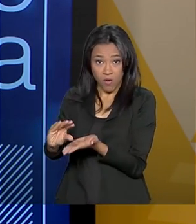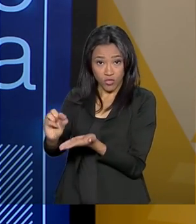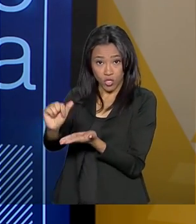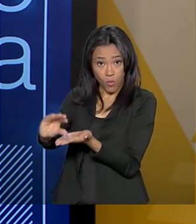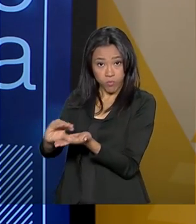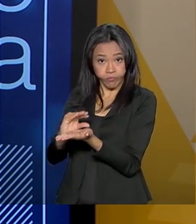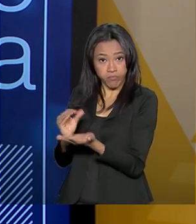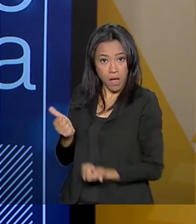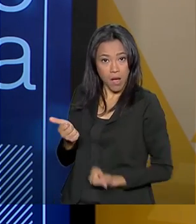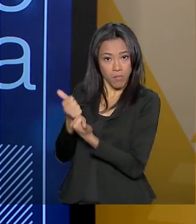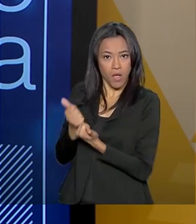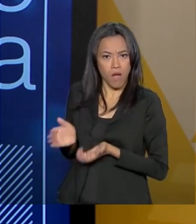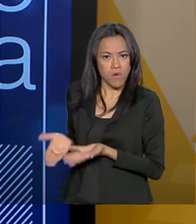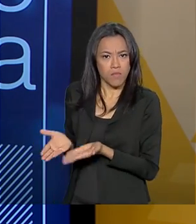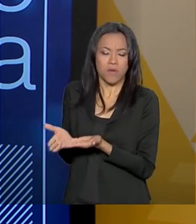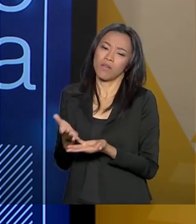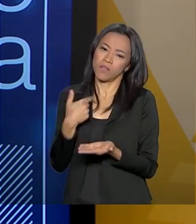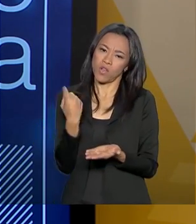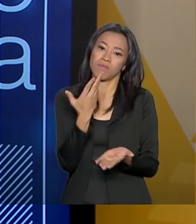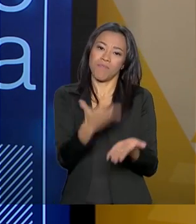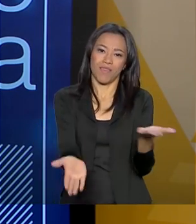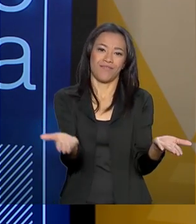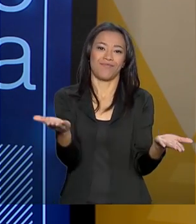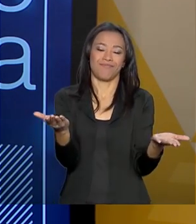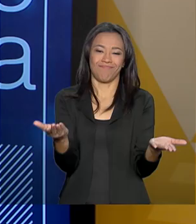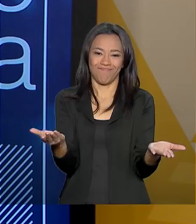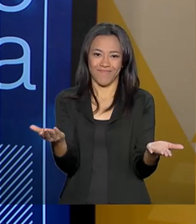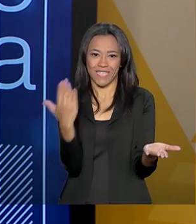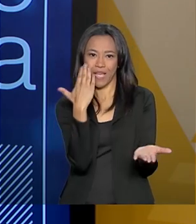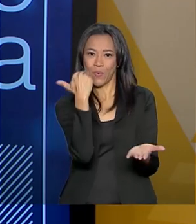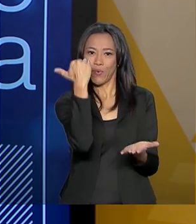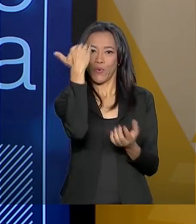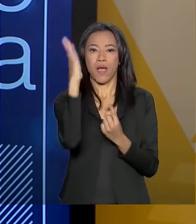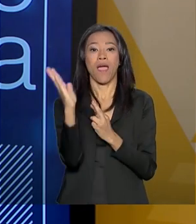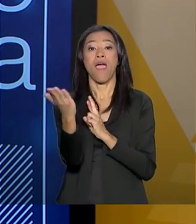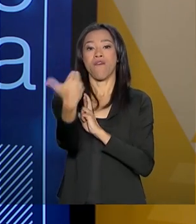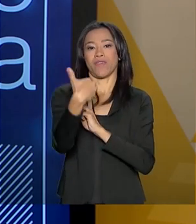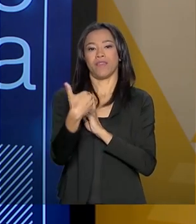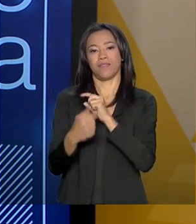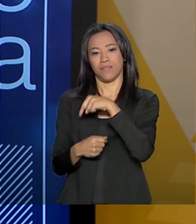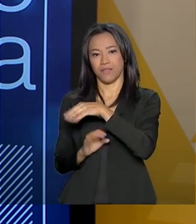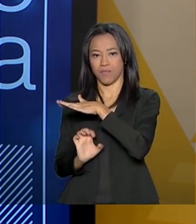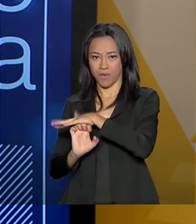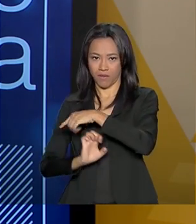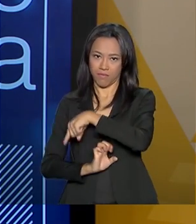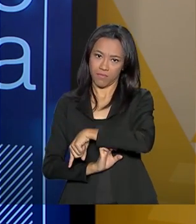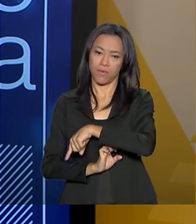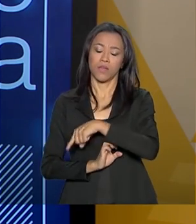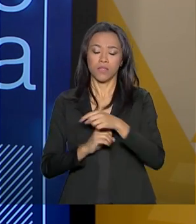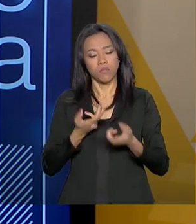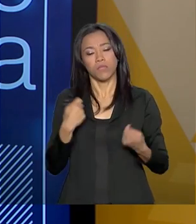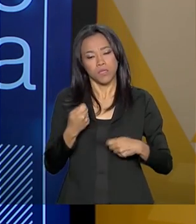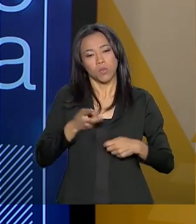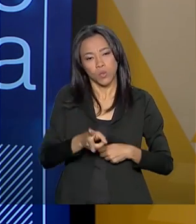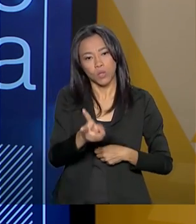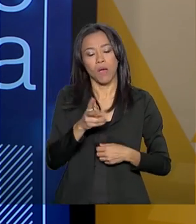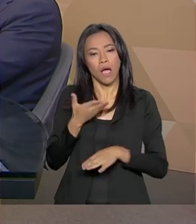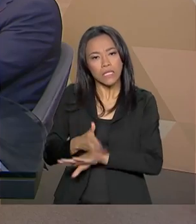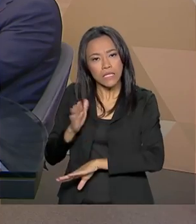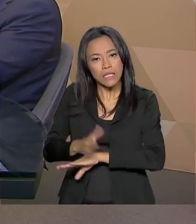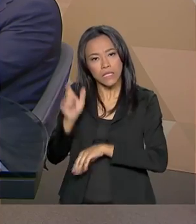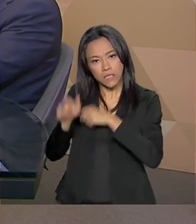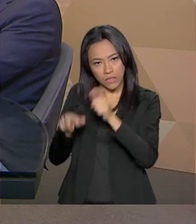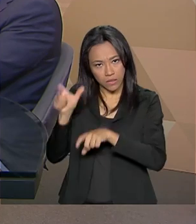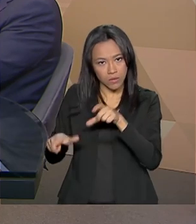competitividade em muito pouco tempo. Então, há necessidade de investimento continuado nas pessoas, nos